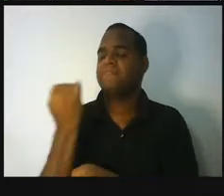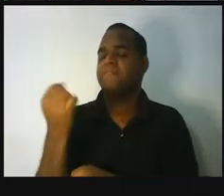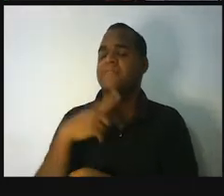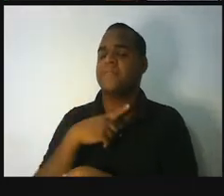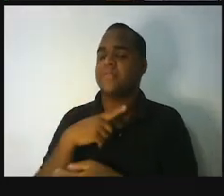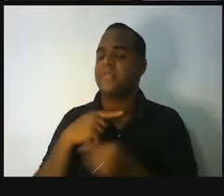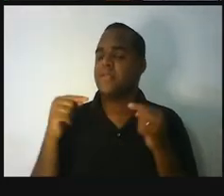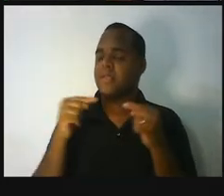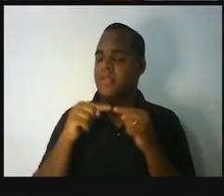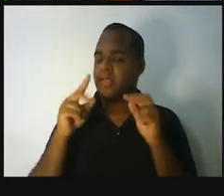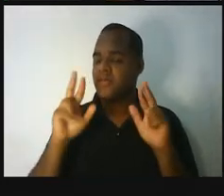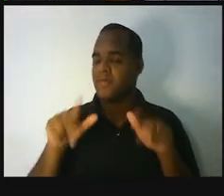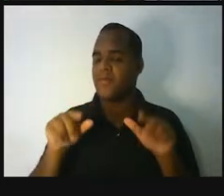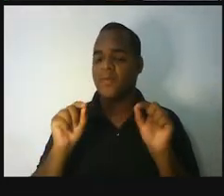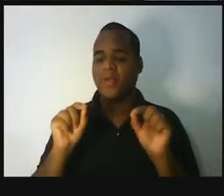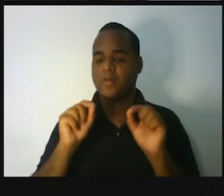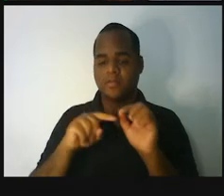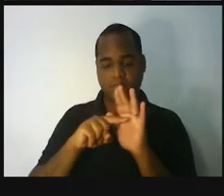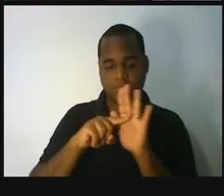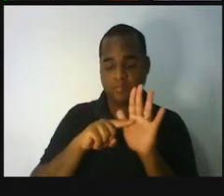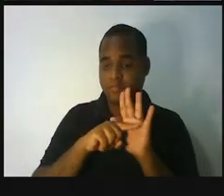investigar, tá?